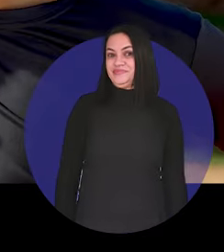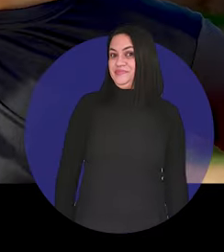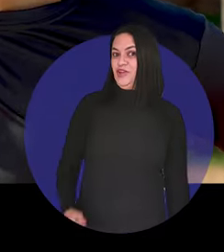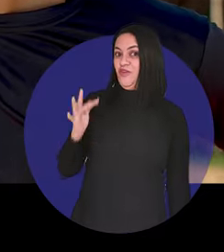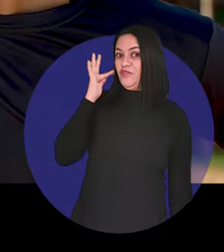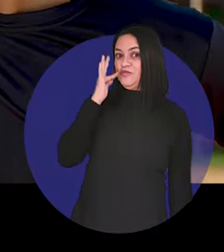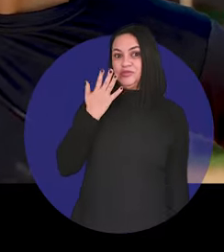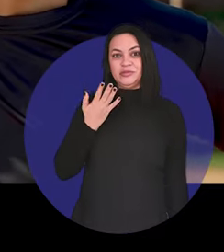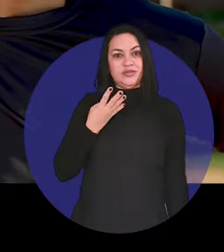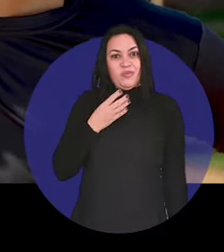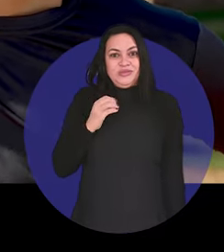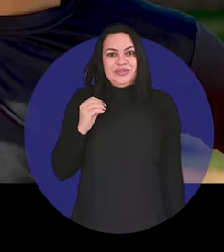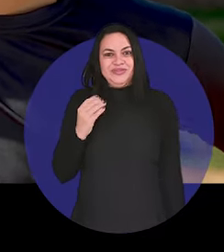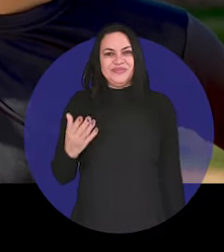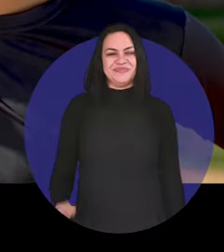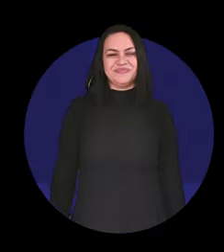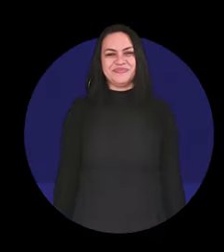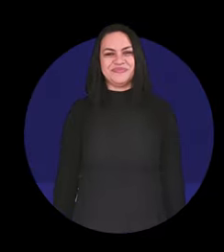Flávio Dino. Flávio Dino é 400. Flávio Dino. Tchau.